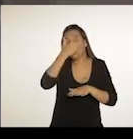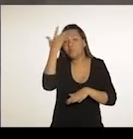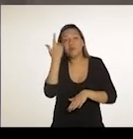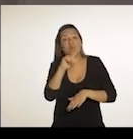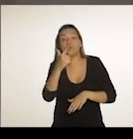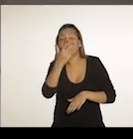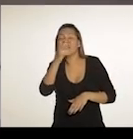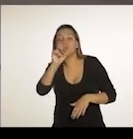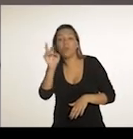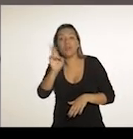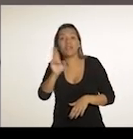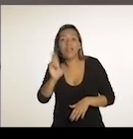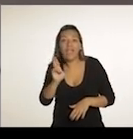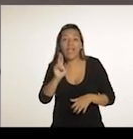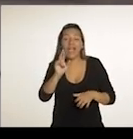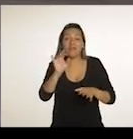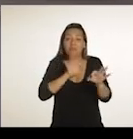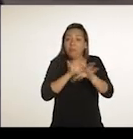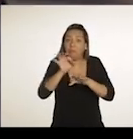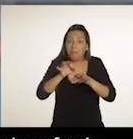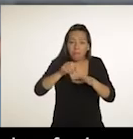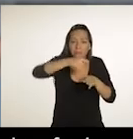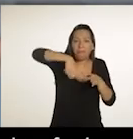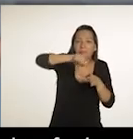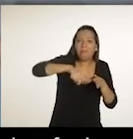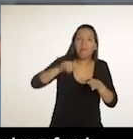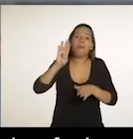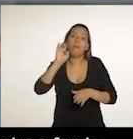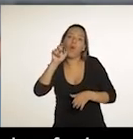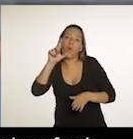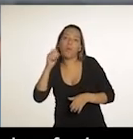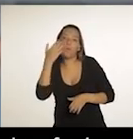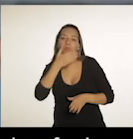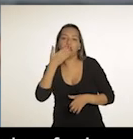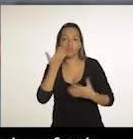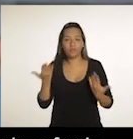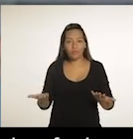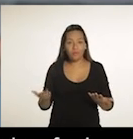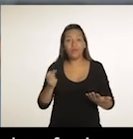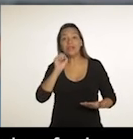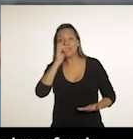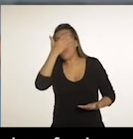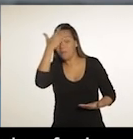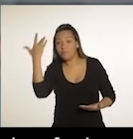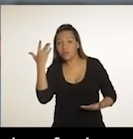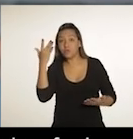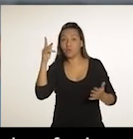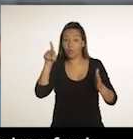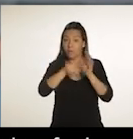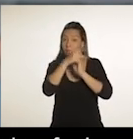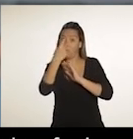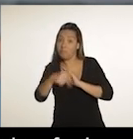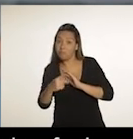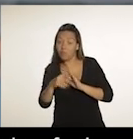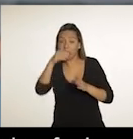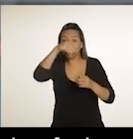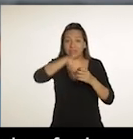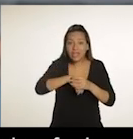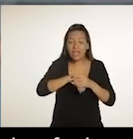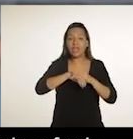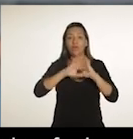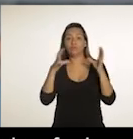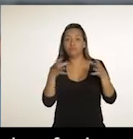comprar farinha de trigo, o chocolate e fazer um bolo. Quando uma pessoa da comunidade investe na própria favela, ela não só se